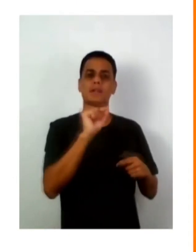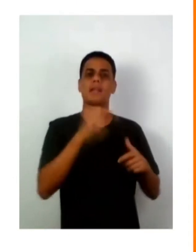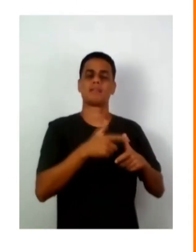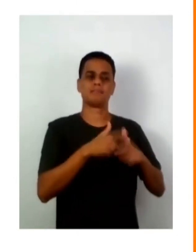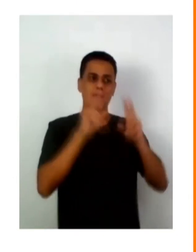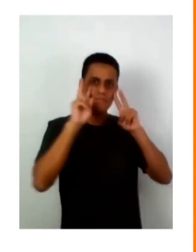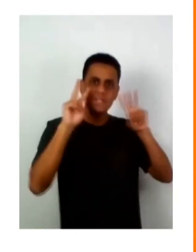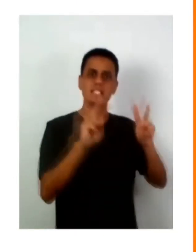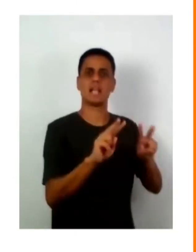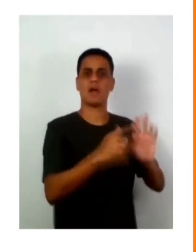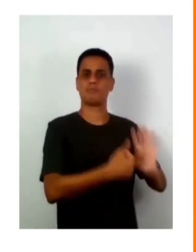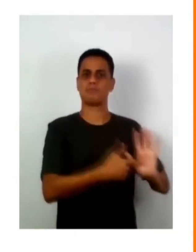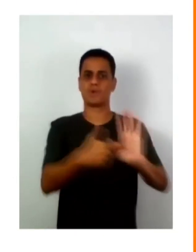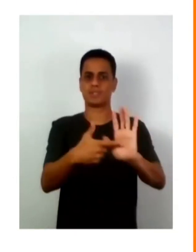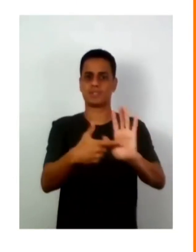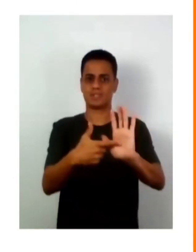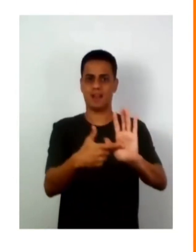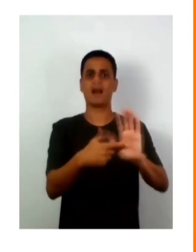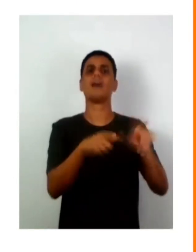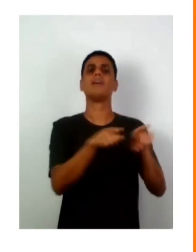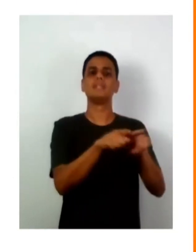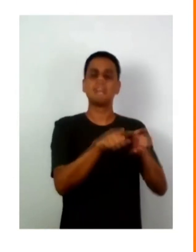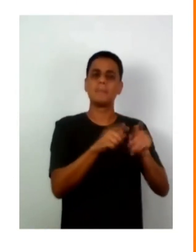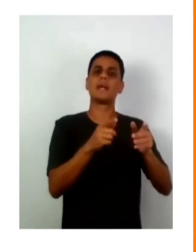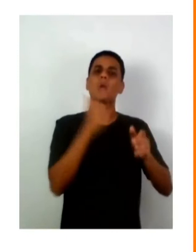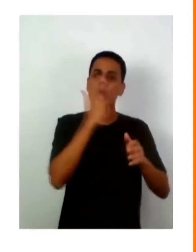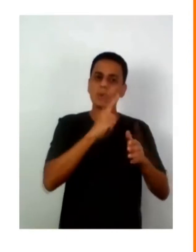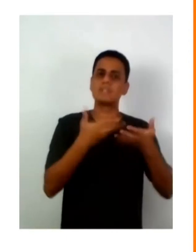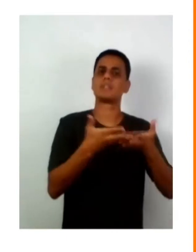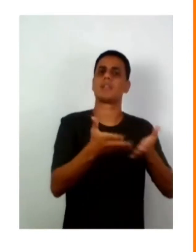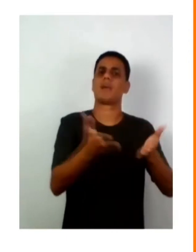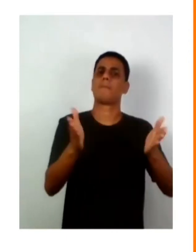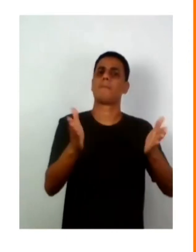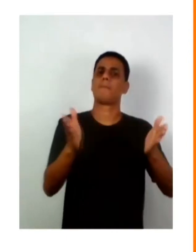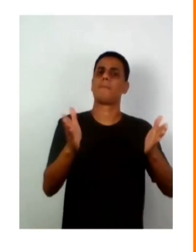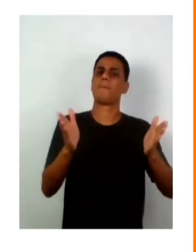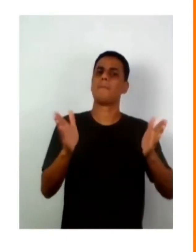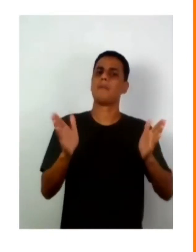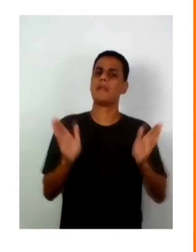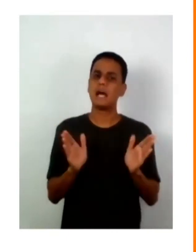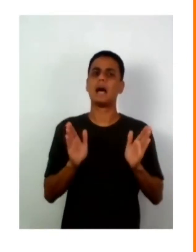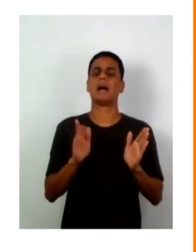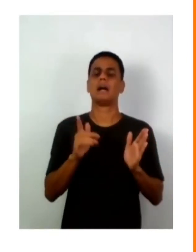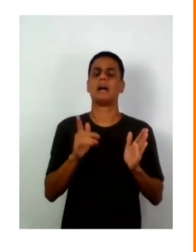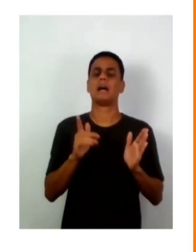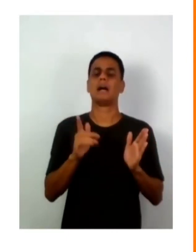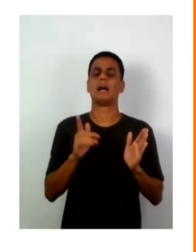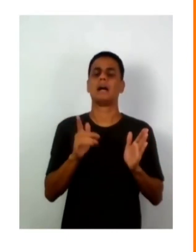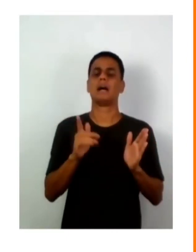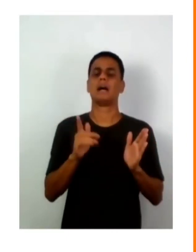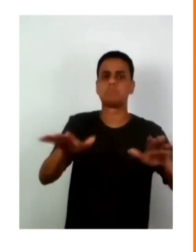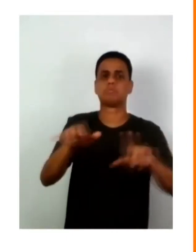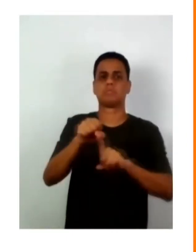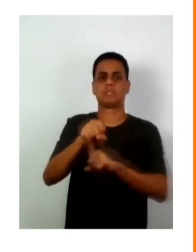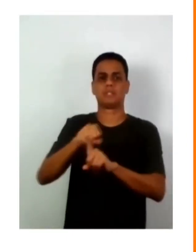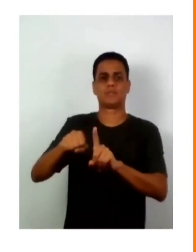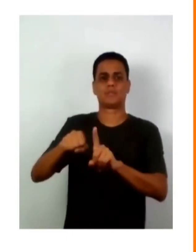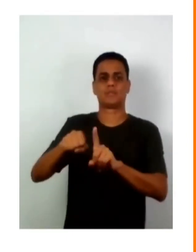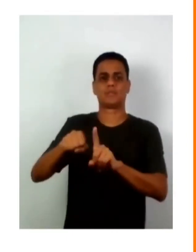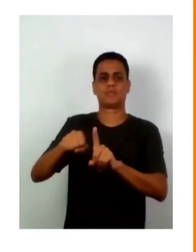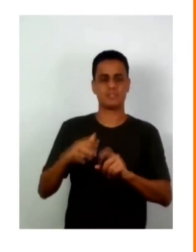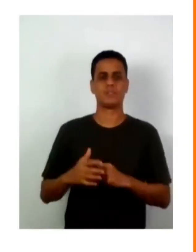maior visibilidade e ampliar também o seu exercício de liderança para poder irradiá-lo à sociedade.